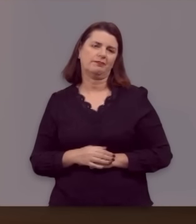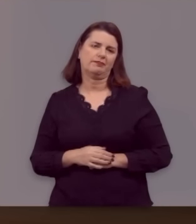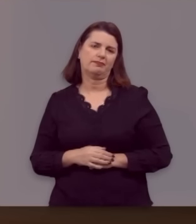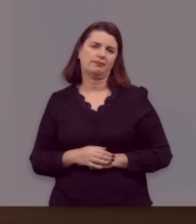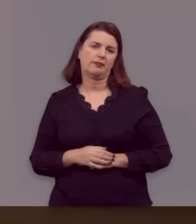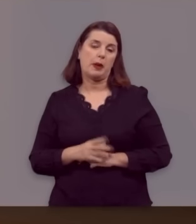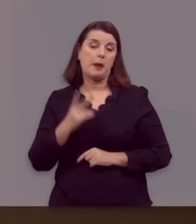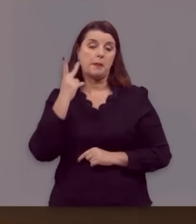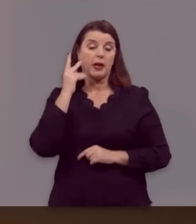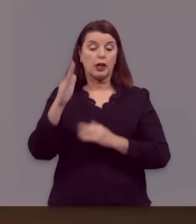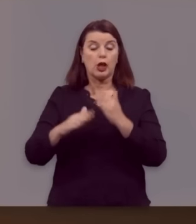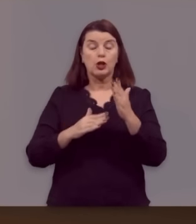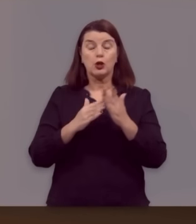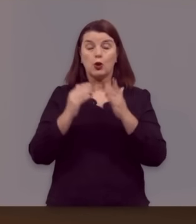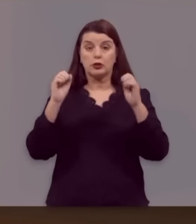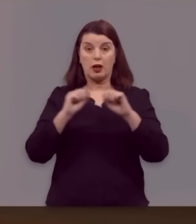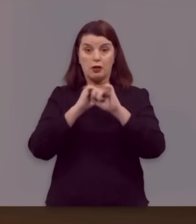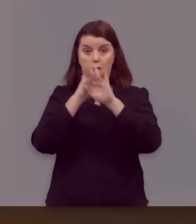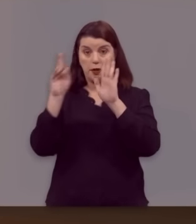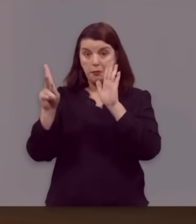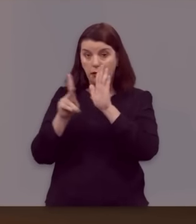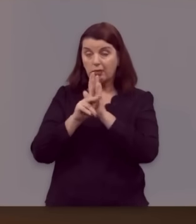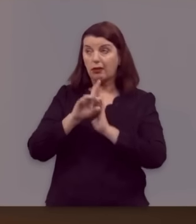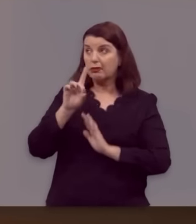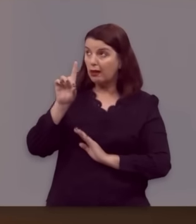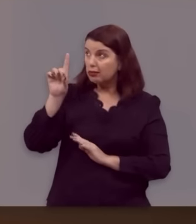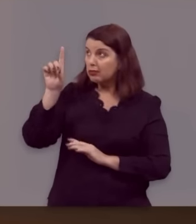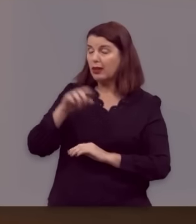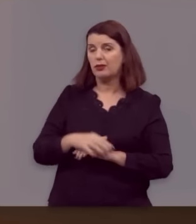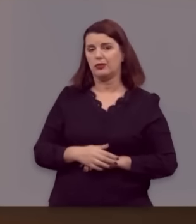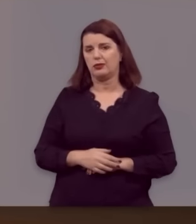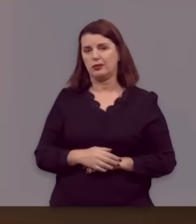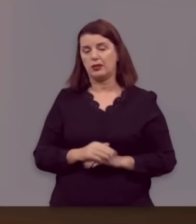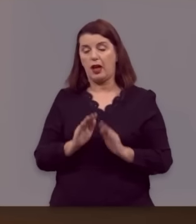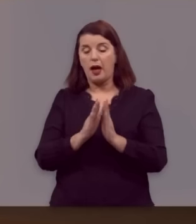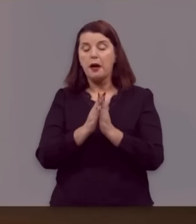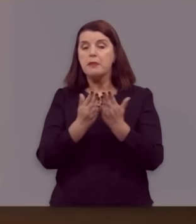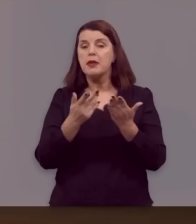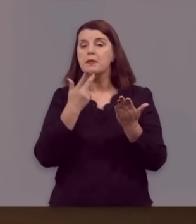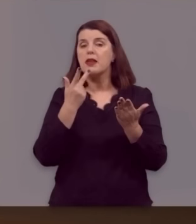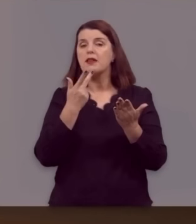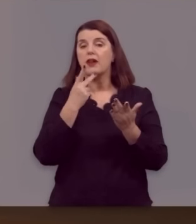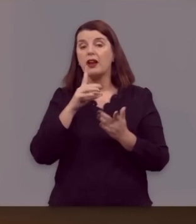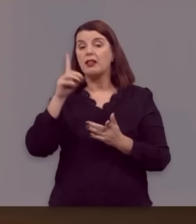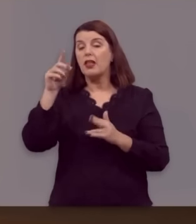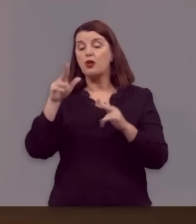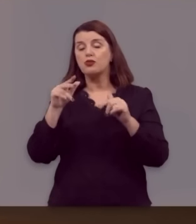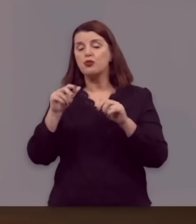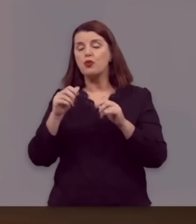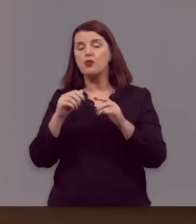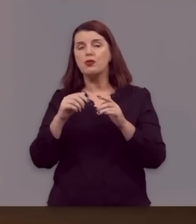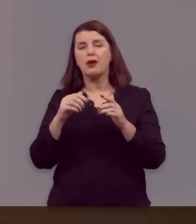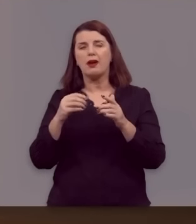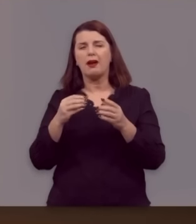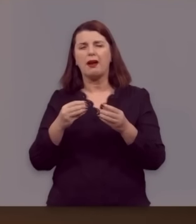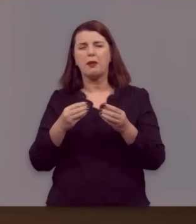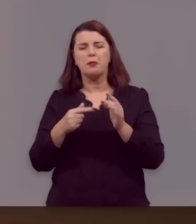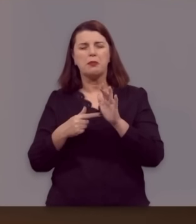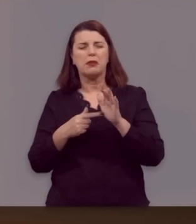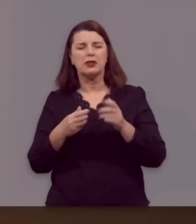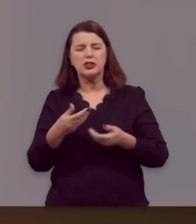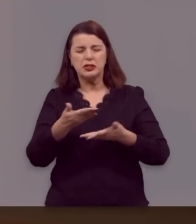Isso para que toda glória pertença a Deus. A Bíblia diz que Deus não divide a sua glória com ninguém.